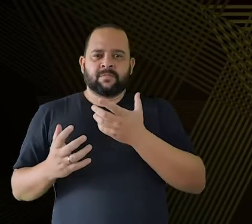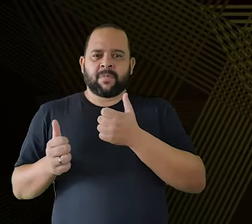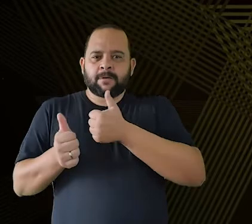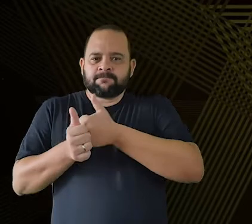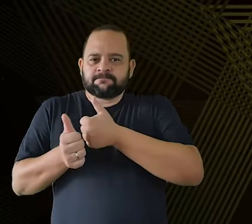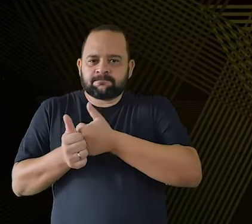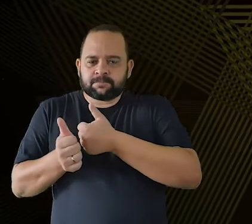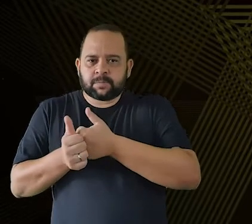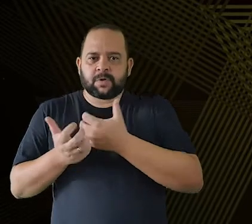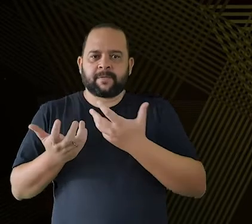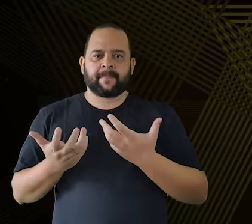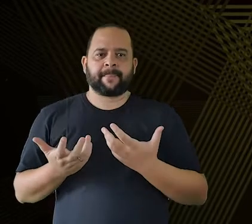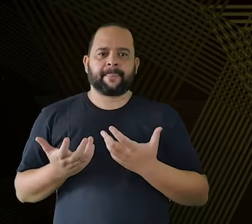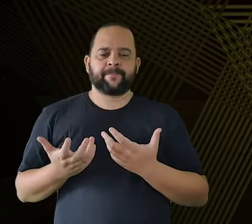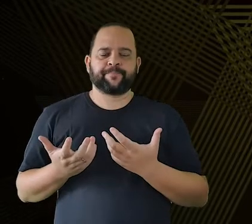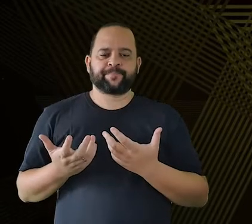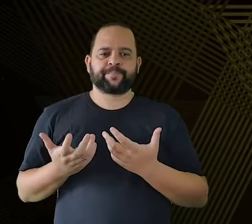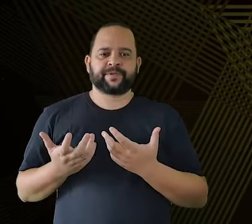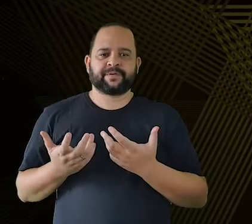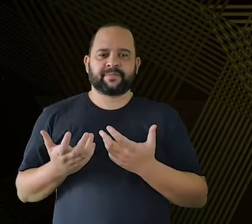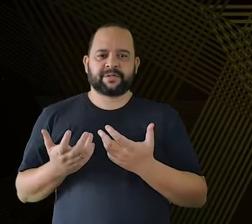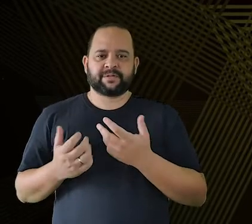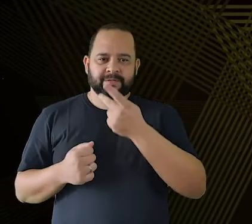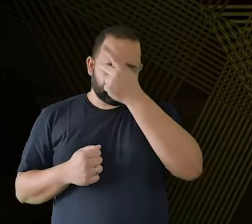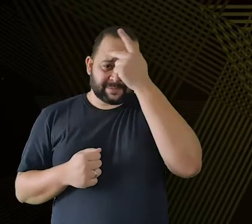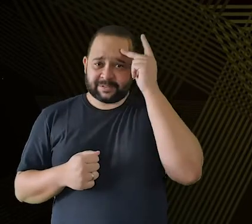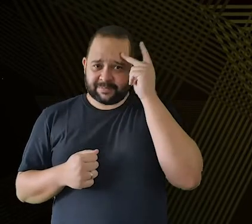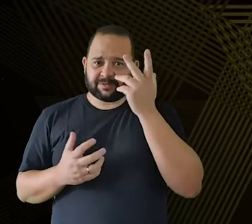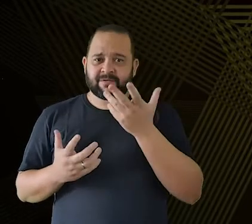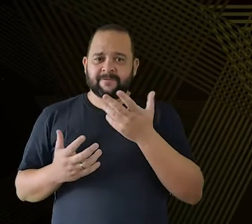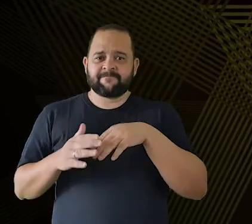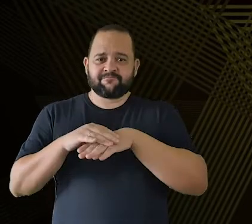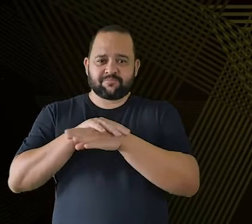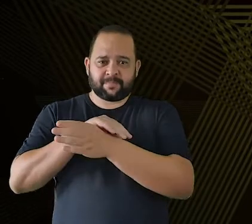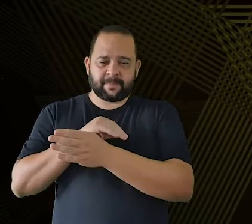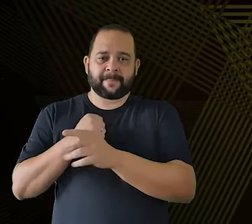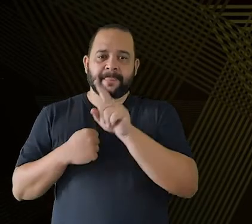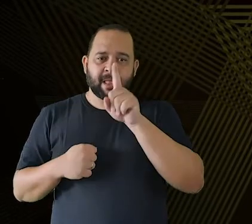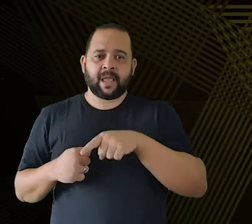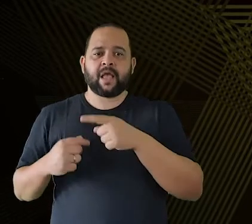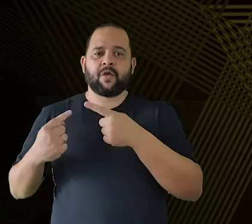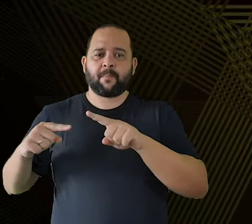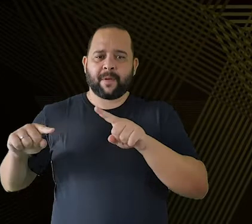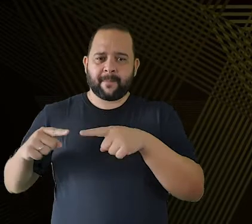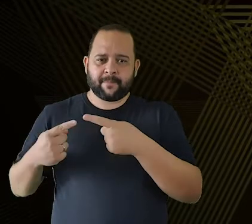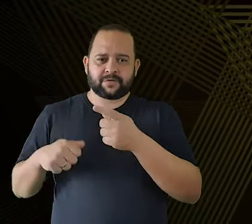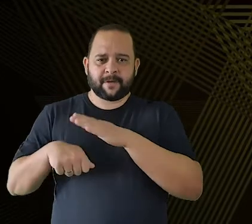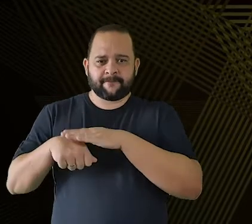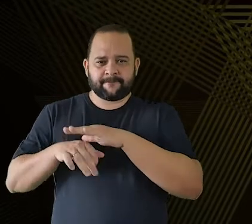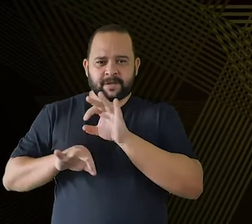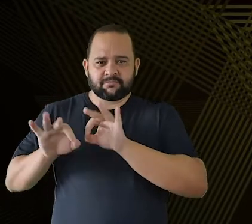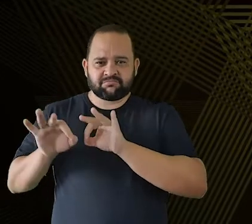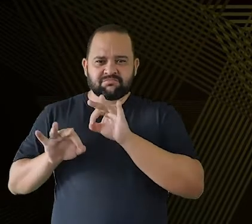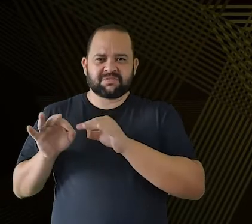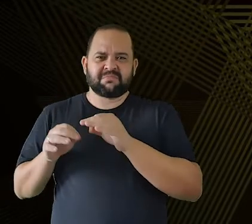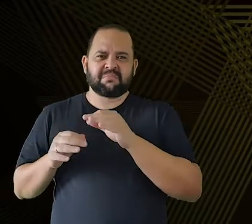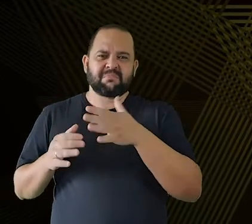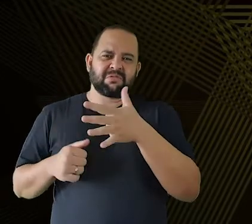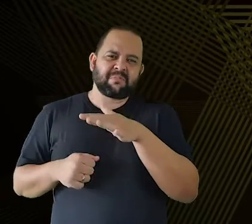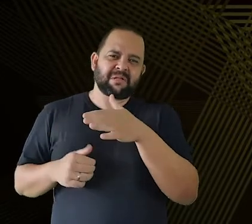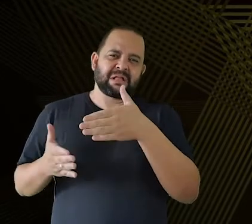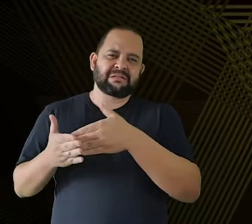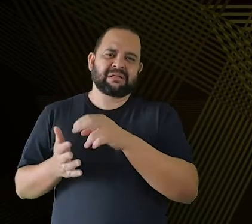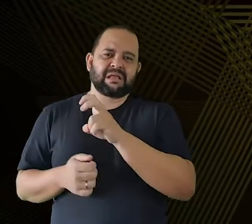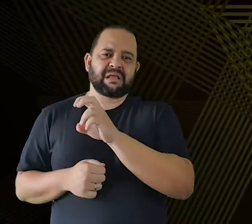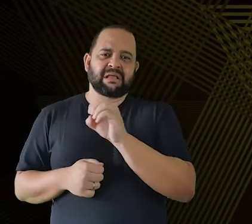próxima do público. Normalmente é uma música feita para poucas pessoas, 300, 500 pessoas